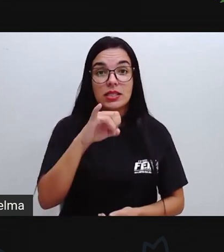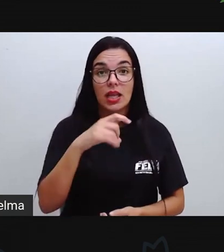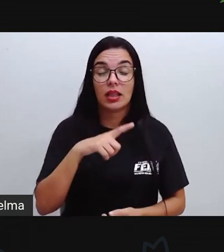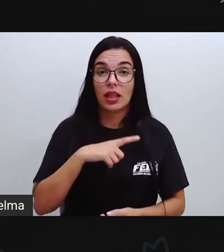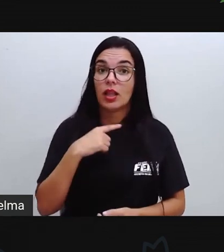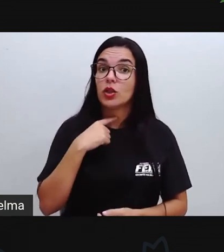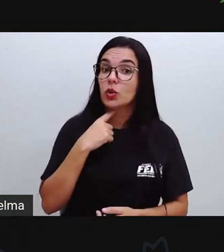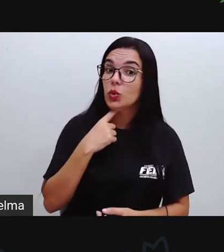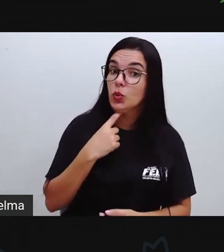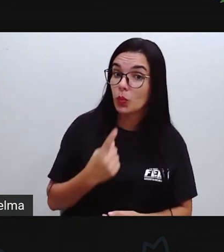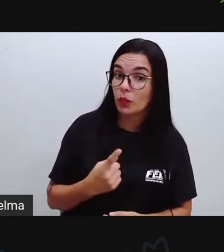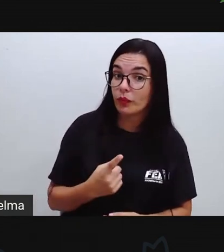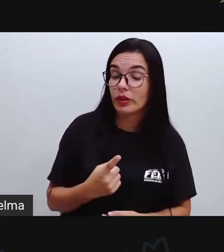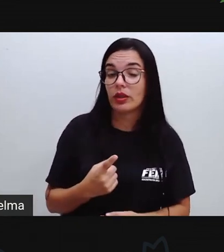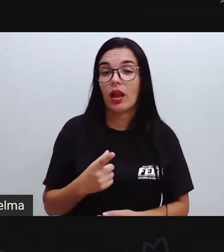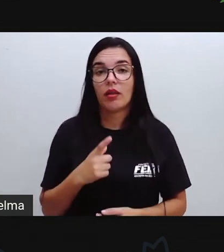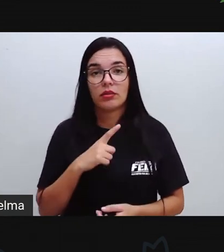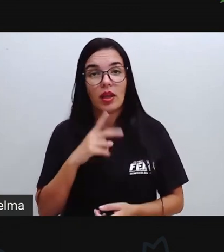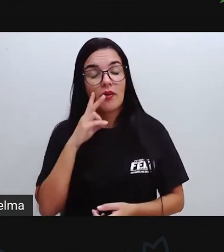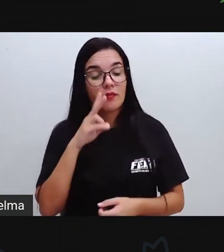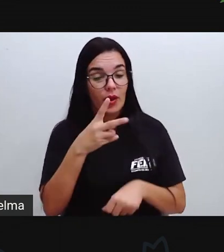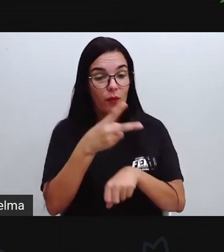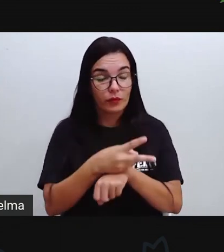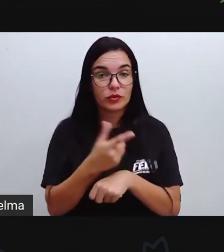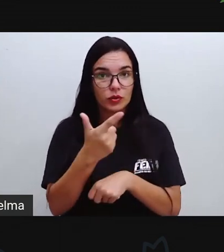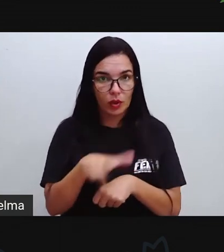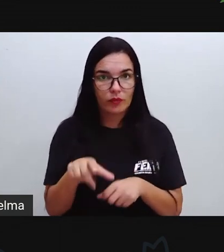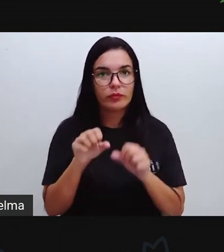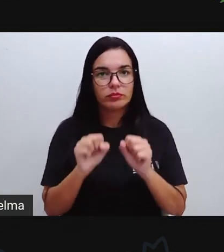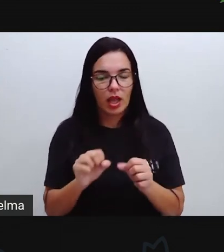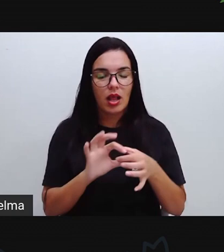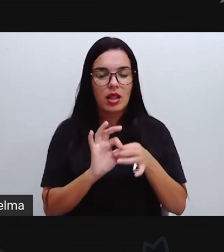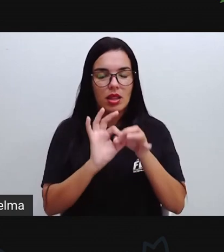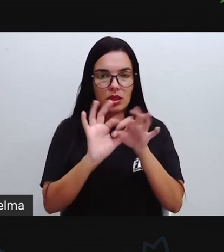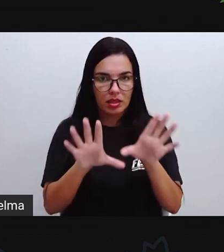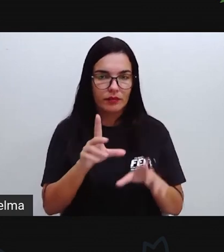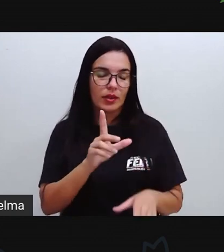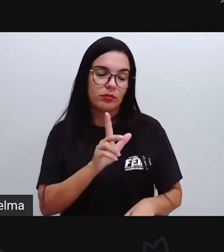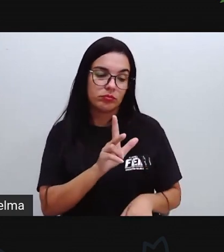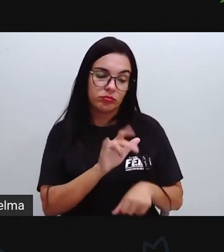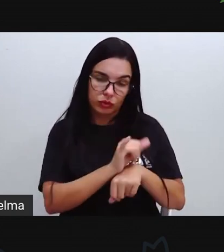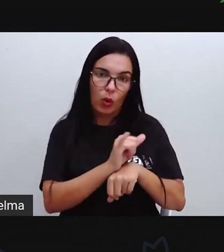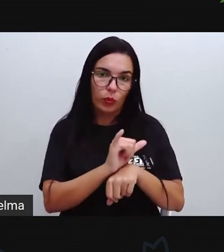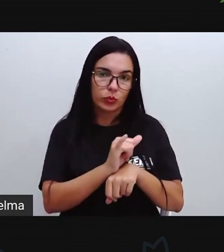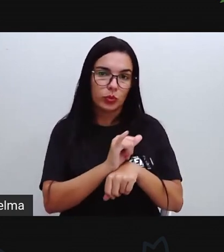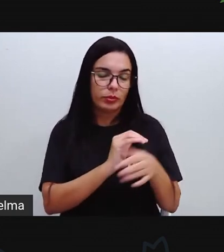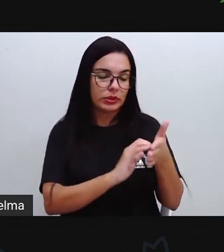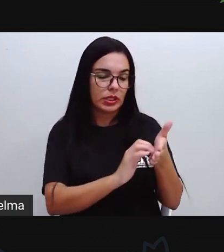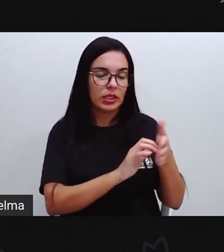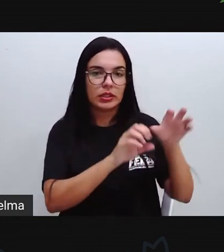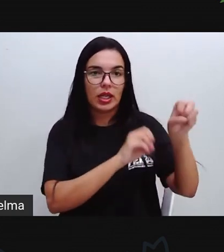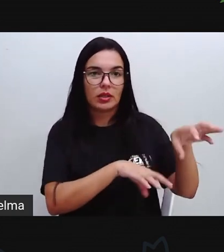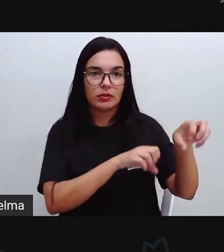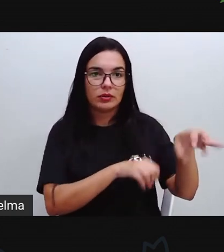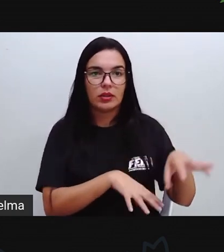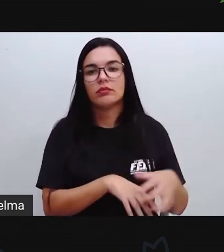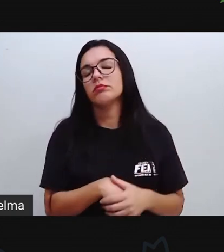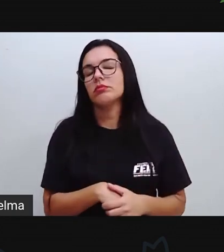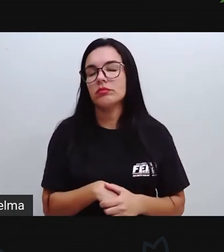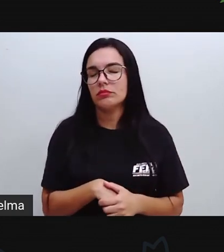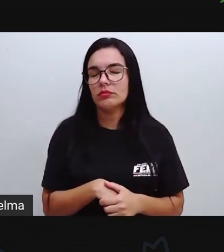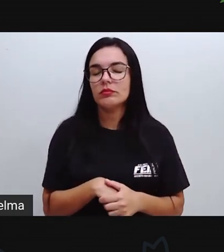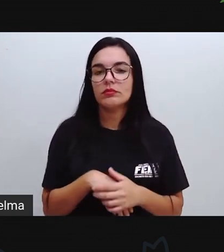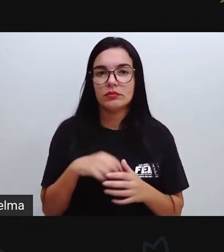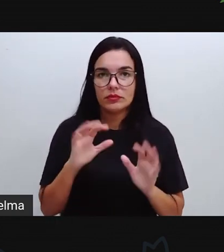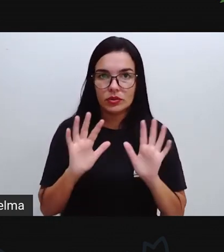sentirem qualquer dúvida e quiserem assistir a esse vídeo novamente, ele está disponível lá no nosso canal da Seduc de Feira de Santana, o nosso canal do